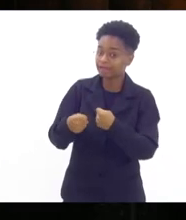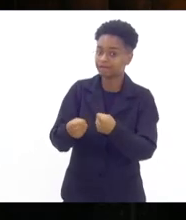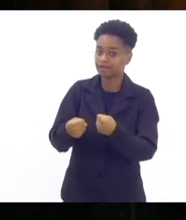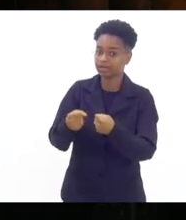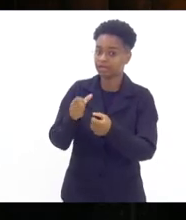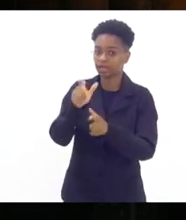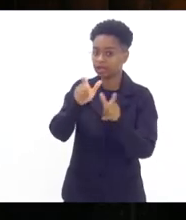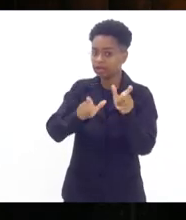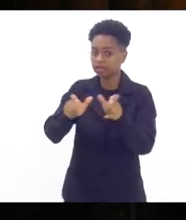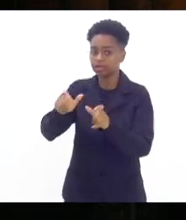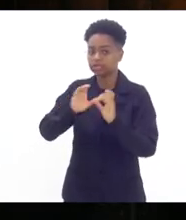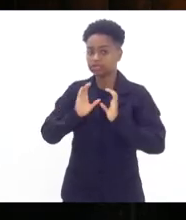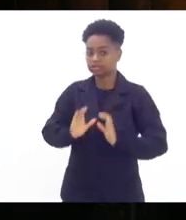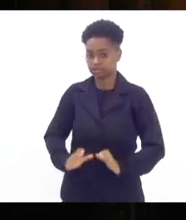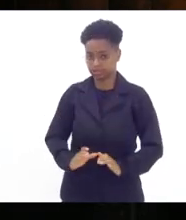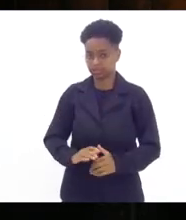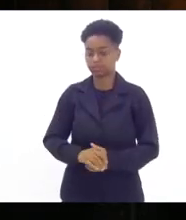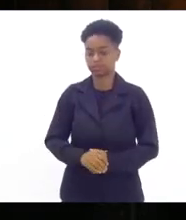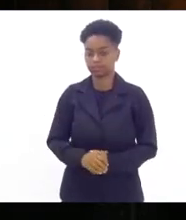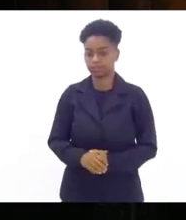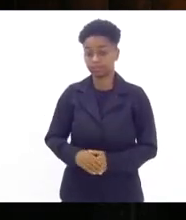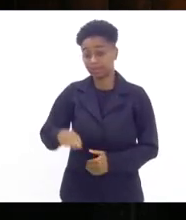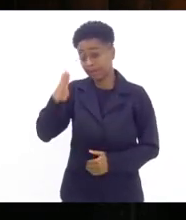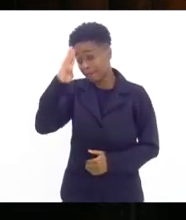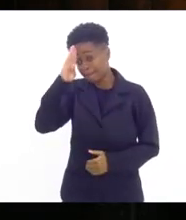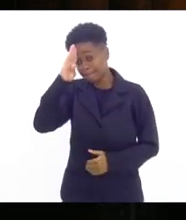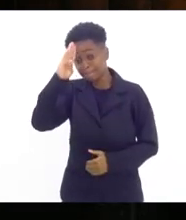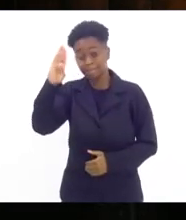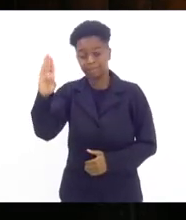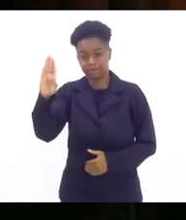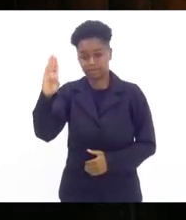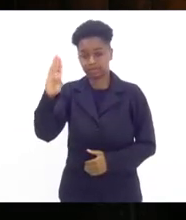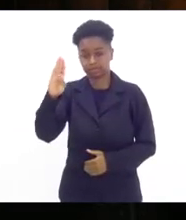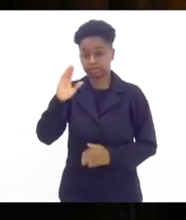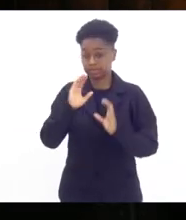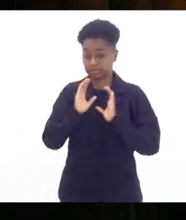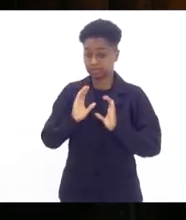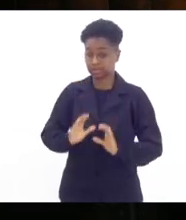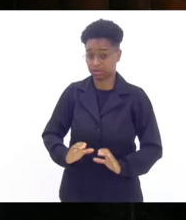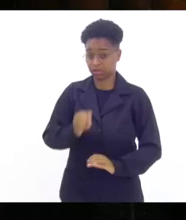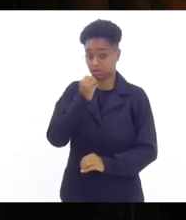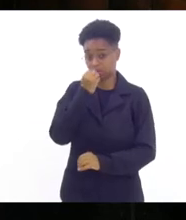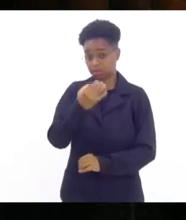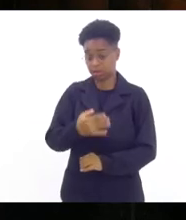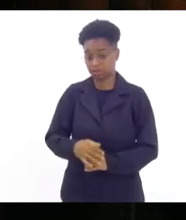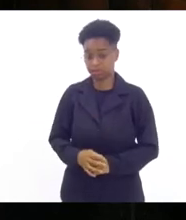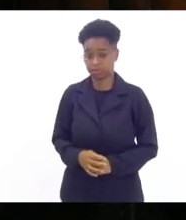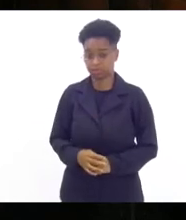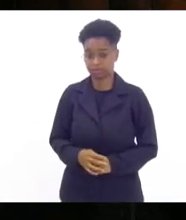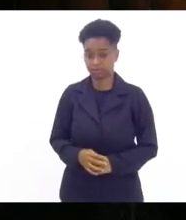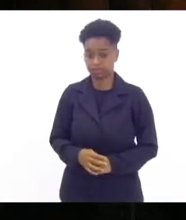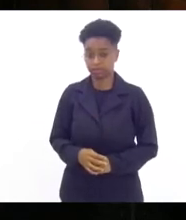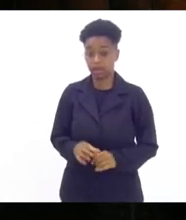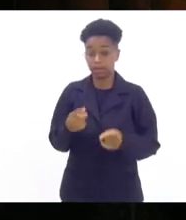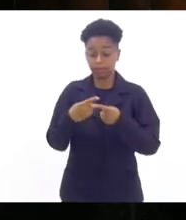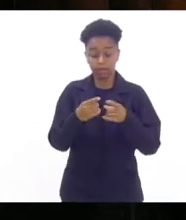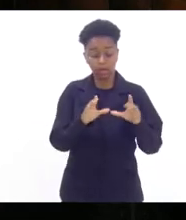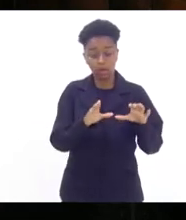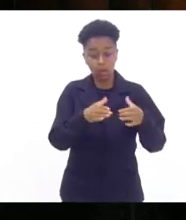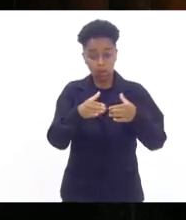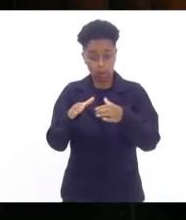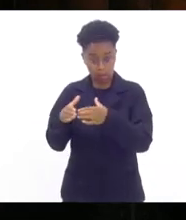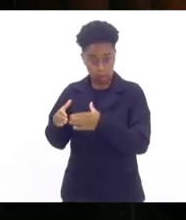cidadão principalmente o cidadão de bem as comunidades